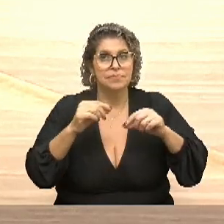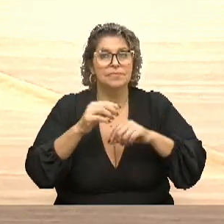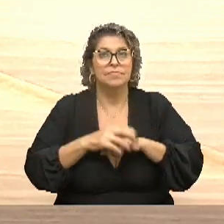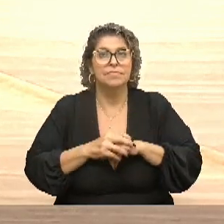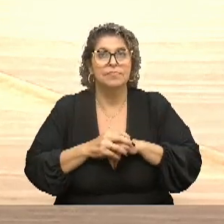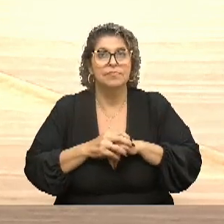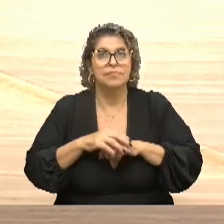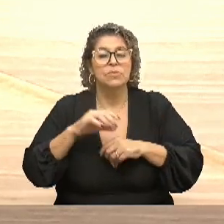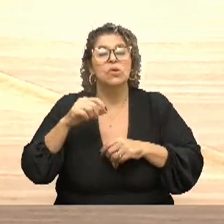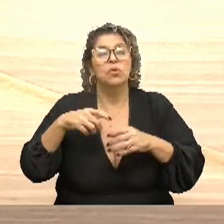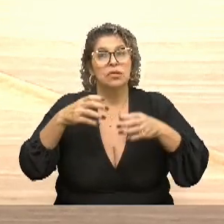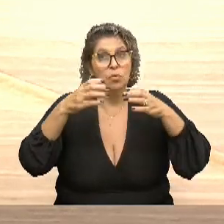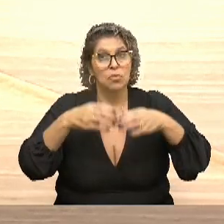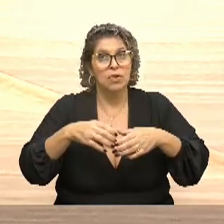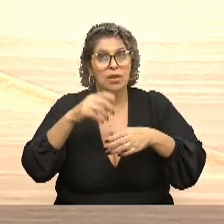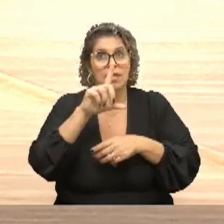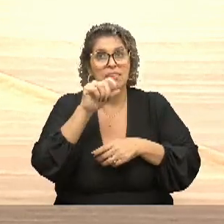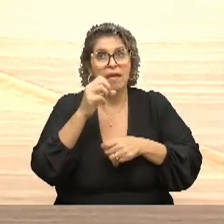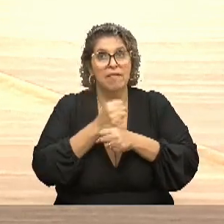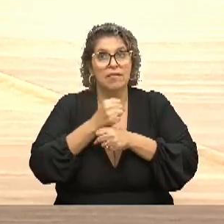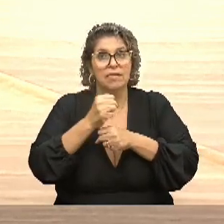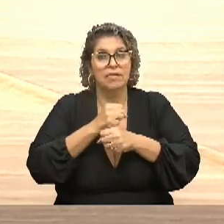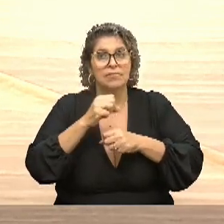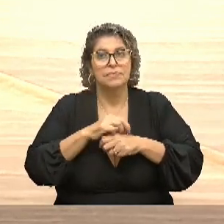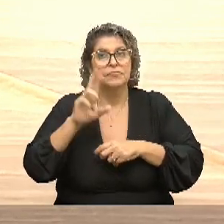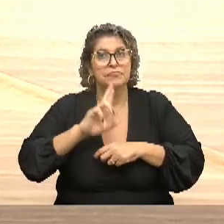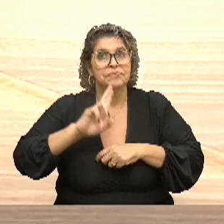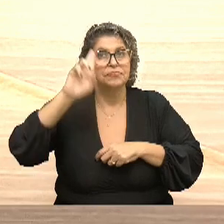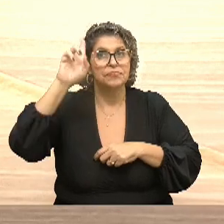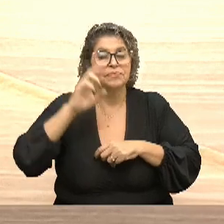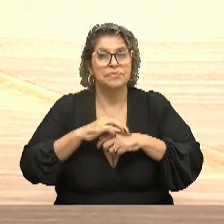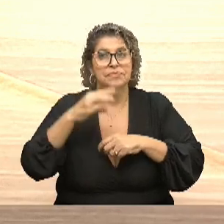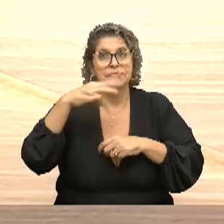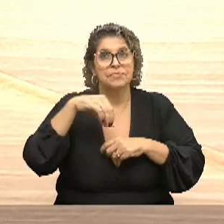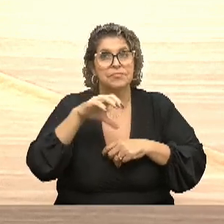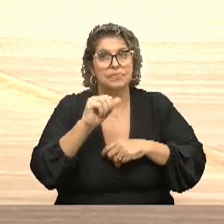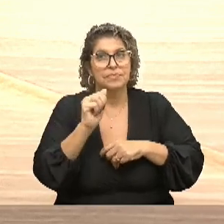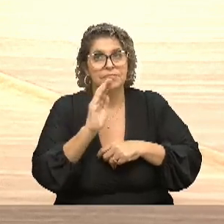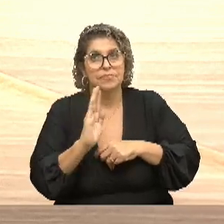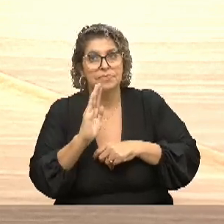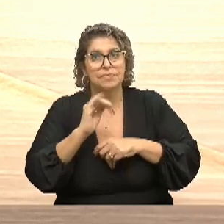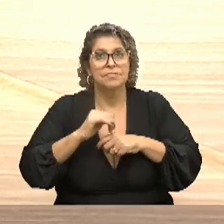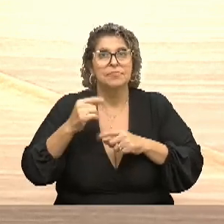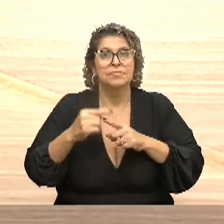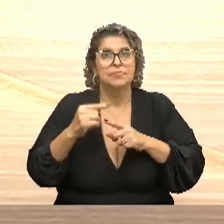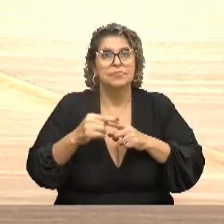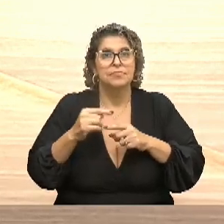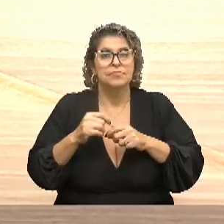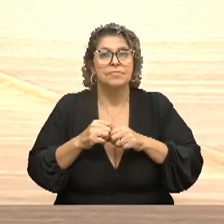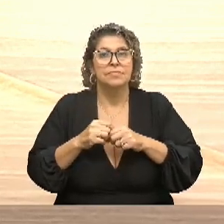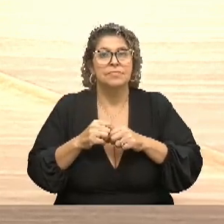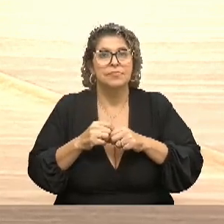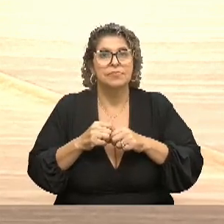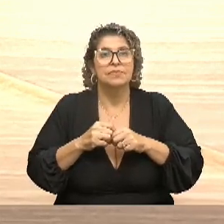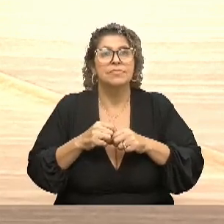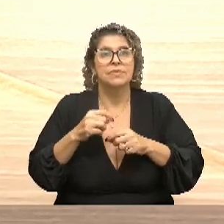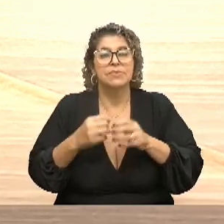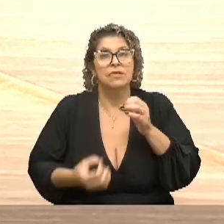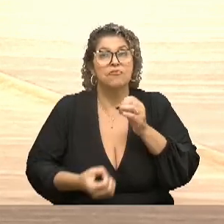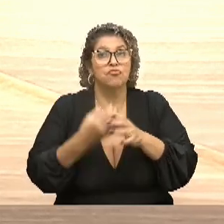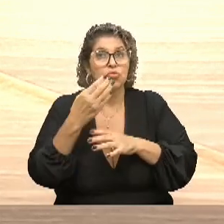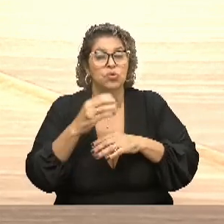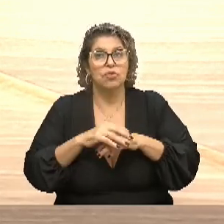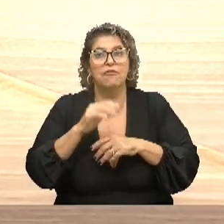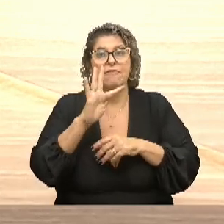Quando eu morei lá, morei 10 anos em Brasília, fui diretora do Moab. E quando eu vim para cá, o Fernando Cota, que fundou o Moab há